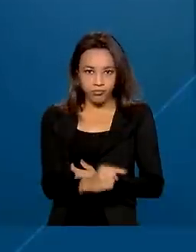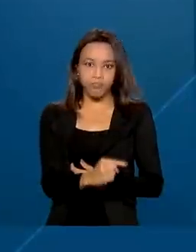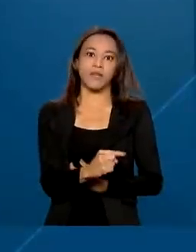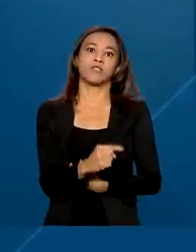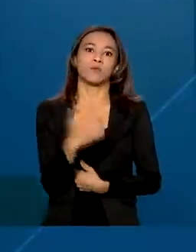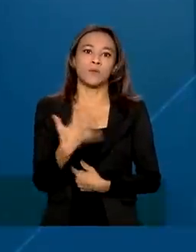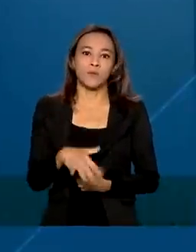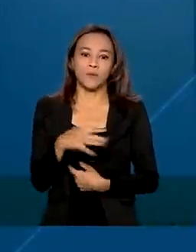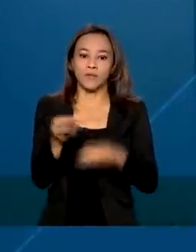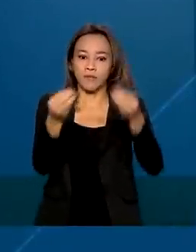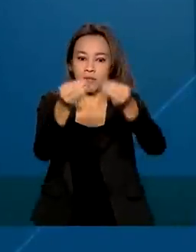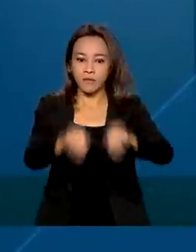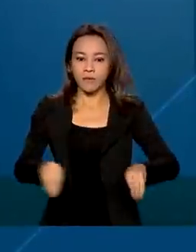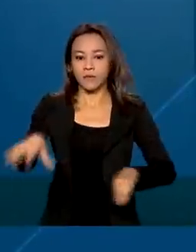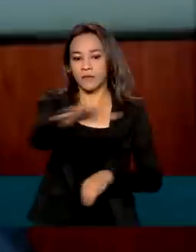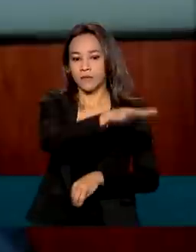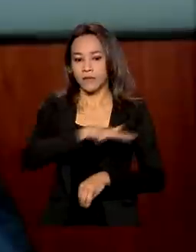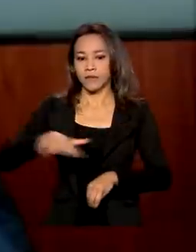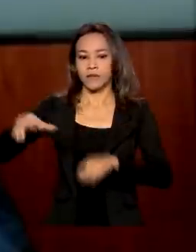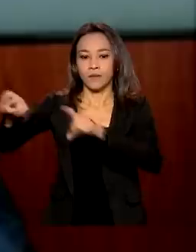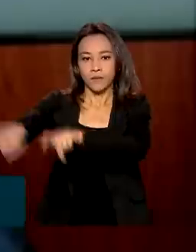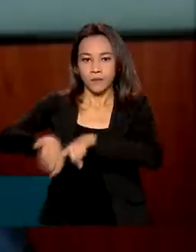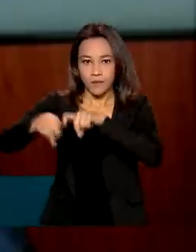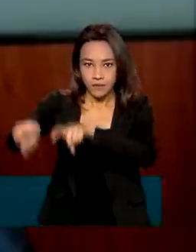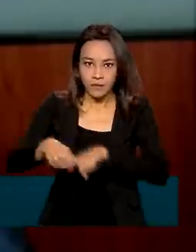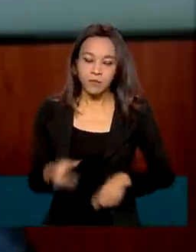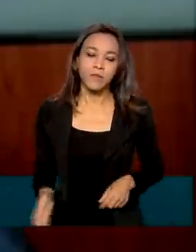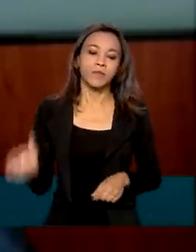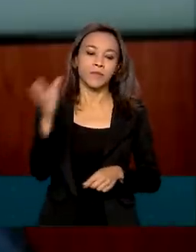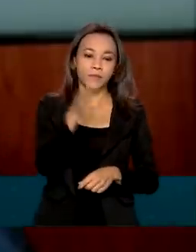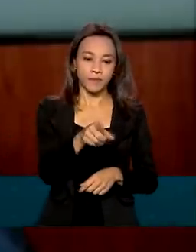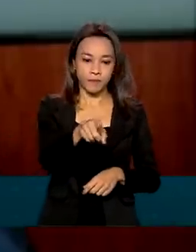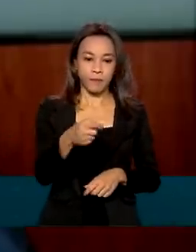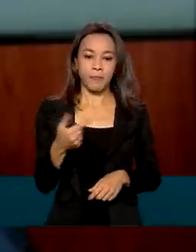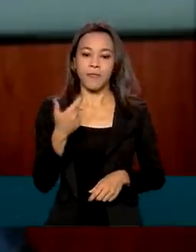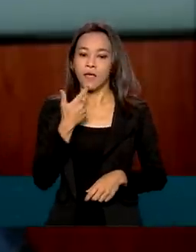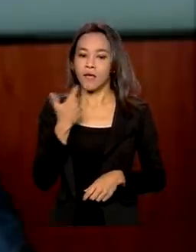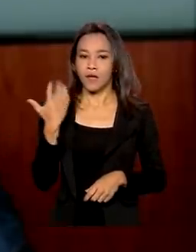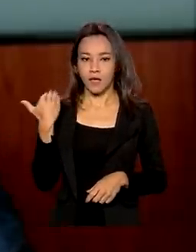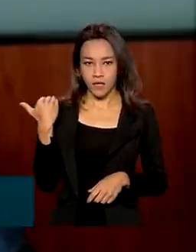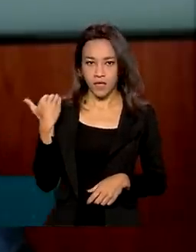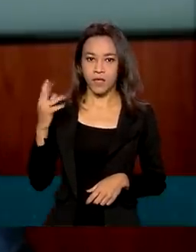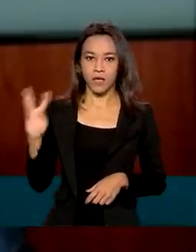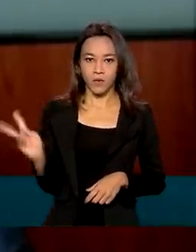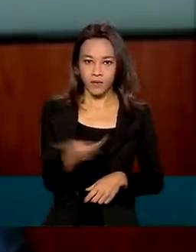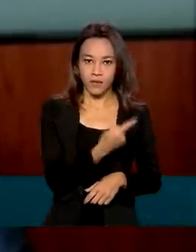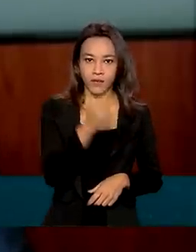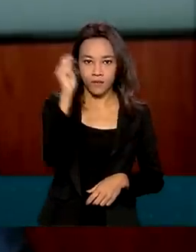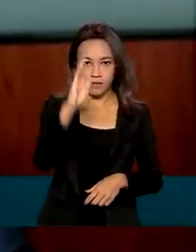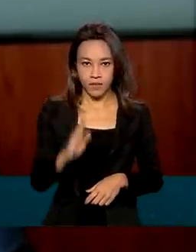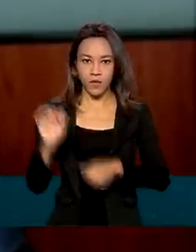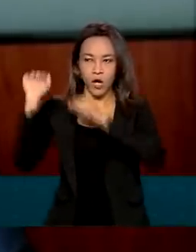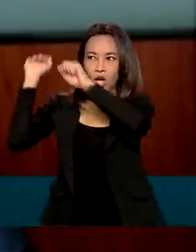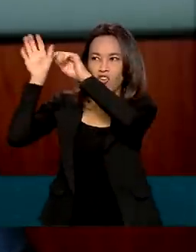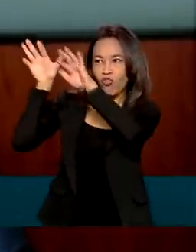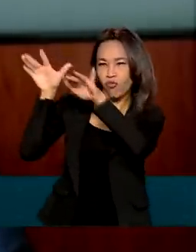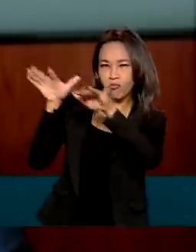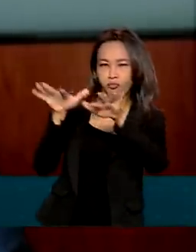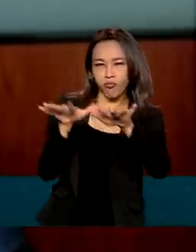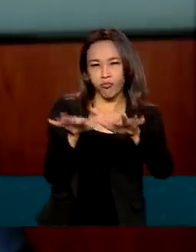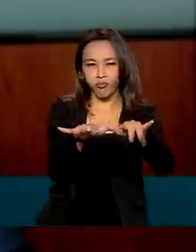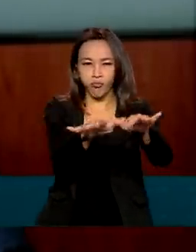prejuízos para os agricultores. As geadas recentes que pegaram as lavouras do Brasil estão sendo